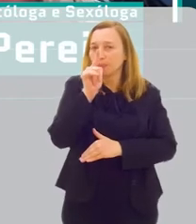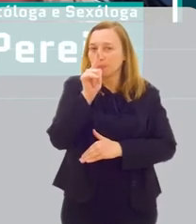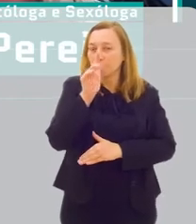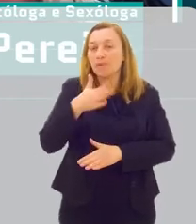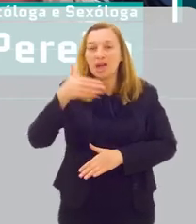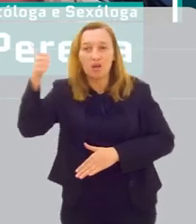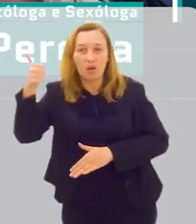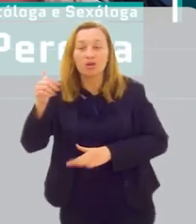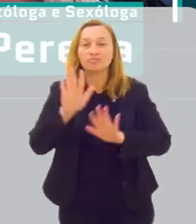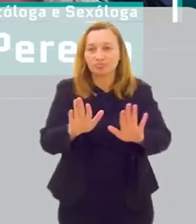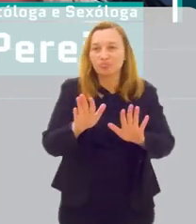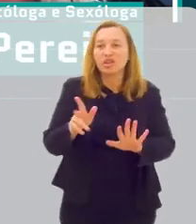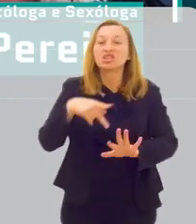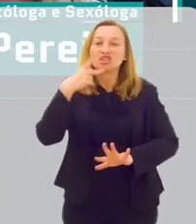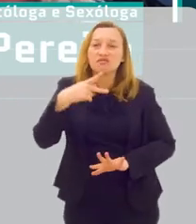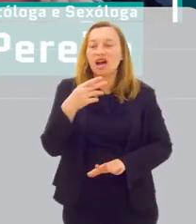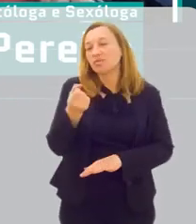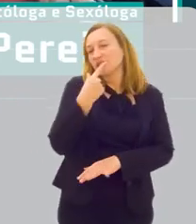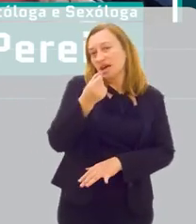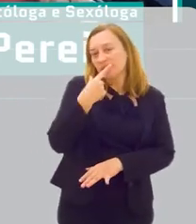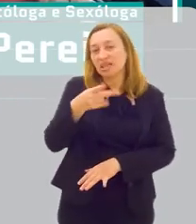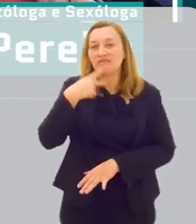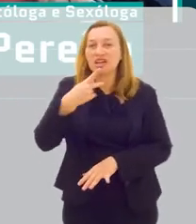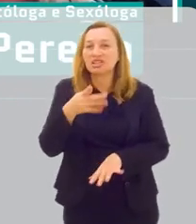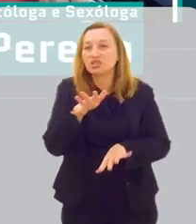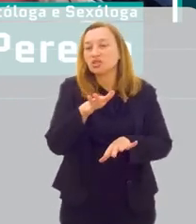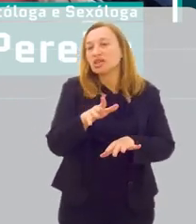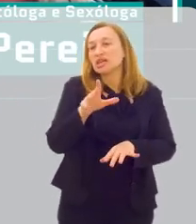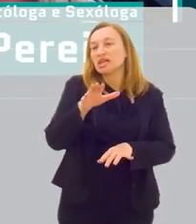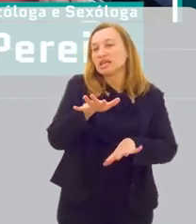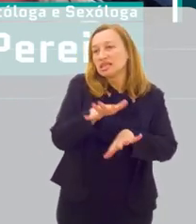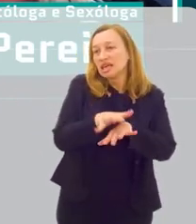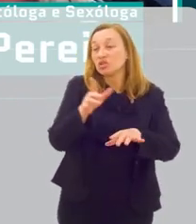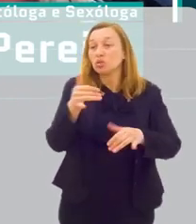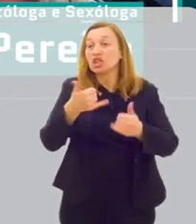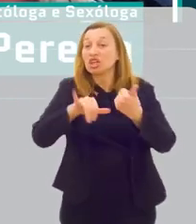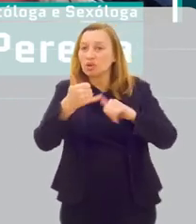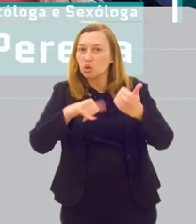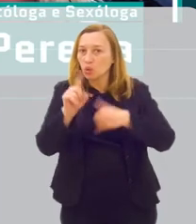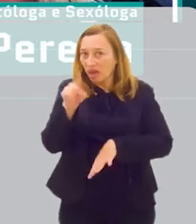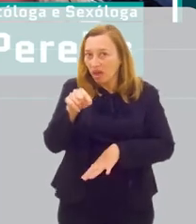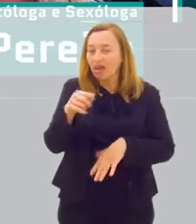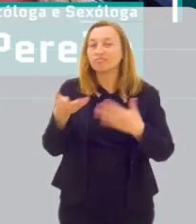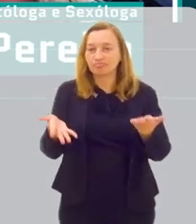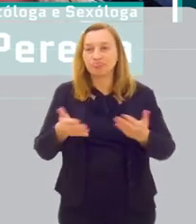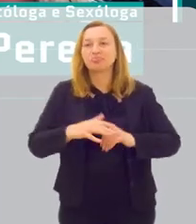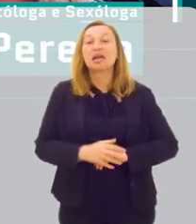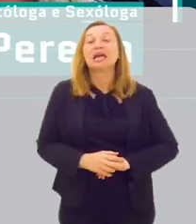Esse é um fator importante. Quando a gente fala nesses medicamentos, a gente está falando de sexo químico, né?